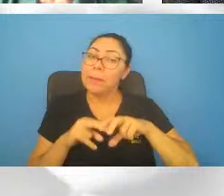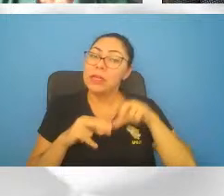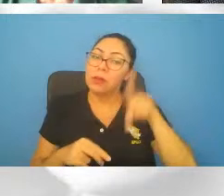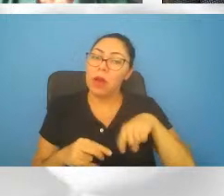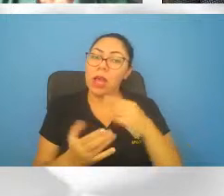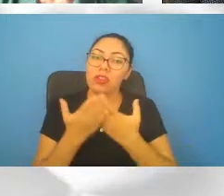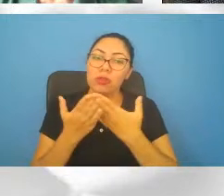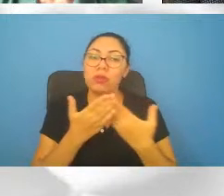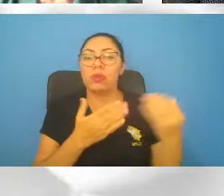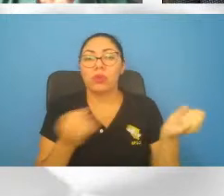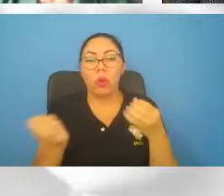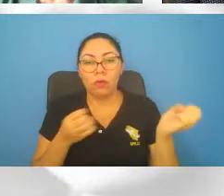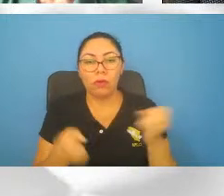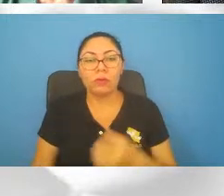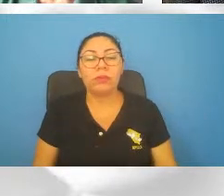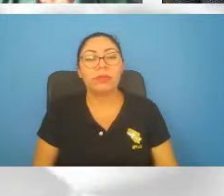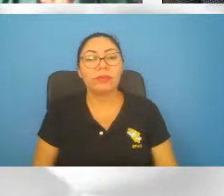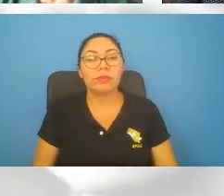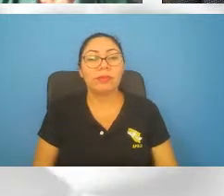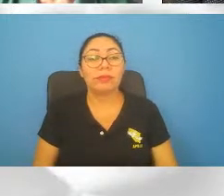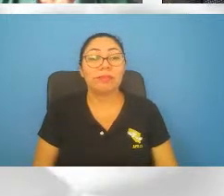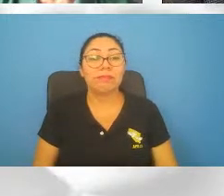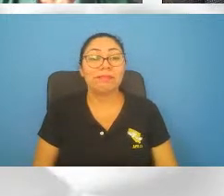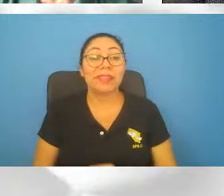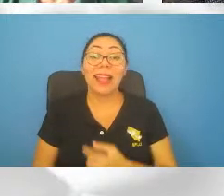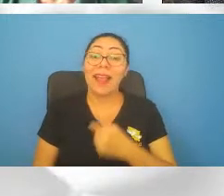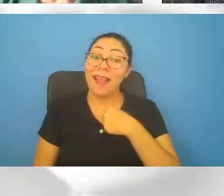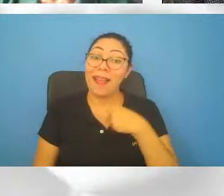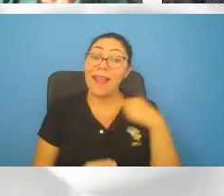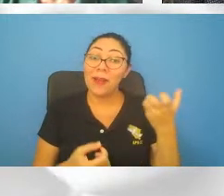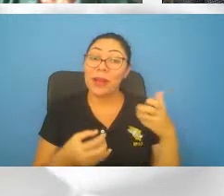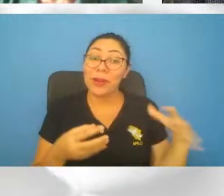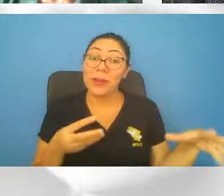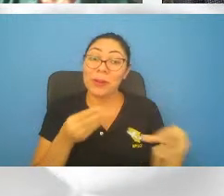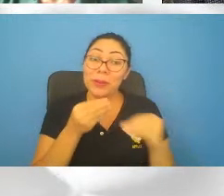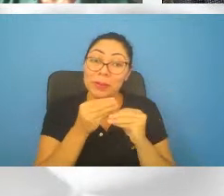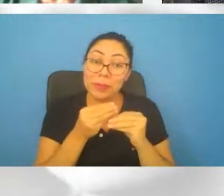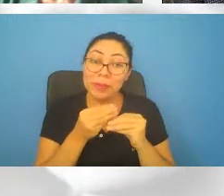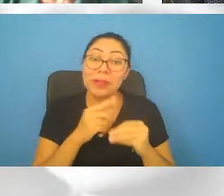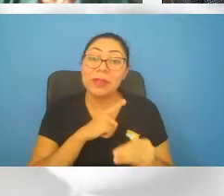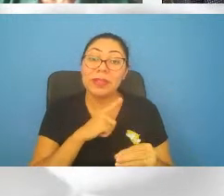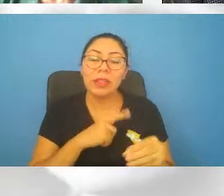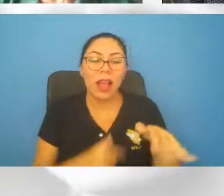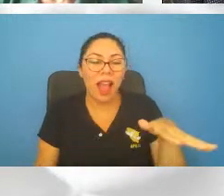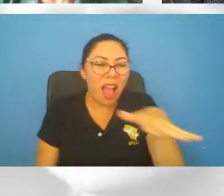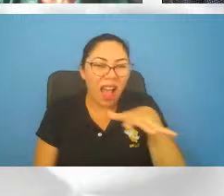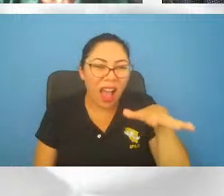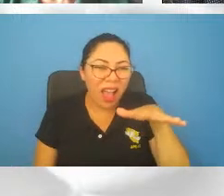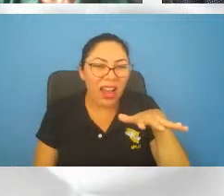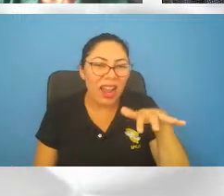Eu queria complementar que essencialmente todas as áreas astrofísicas são muitas